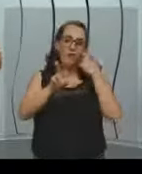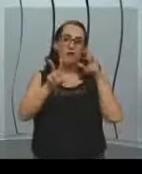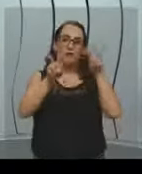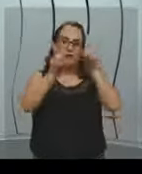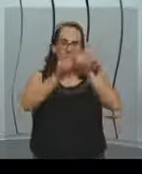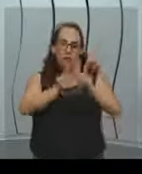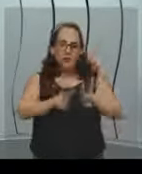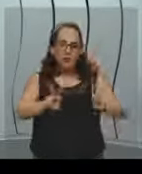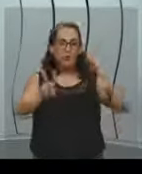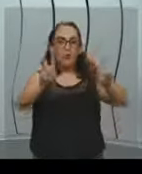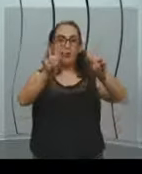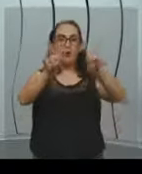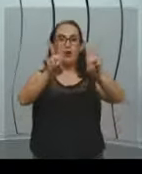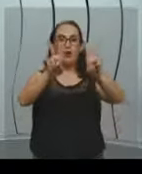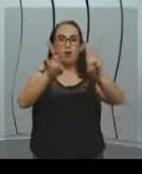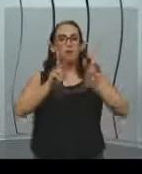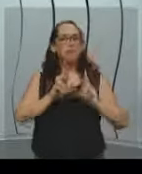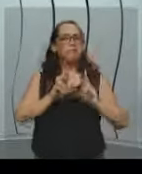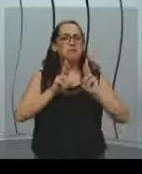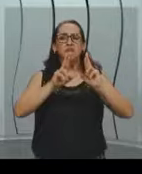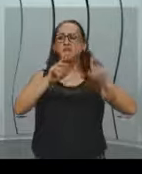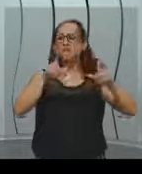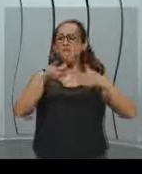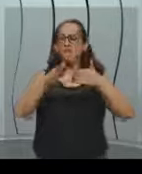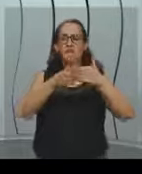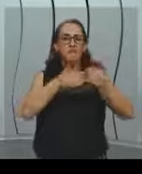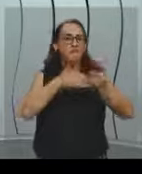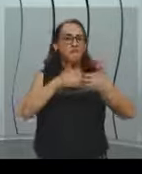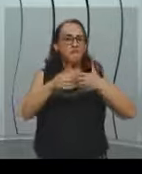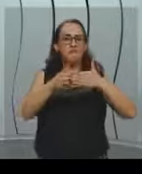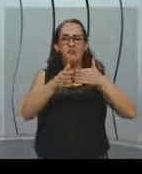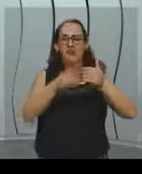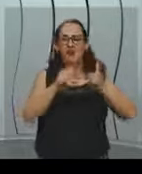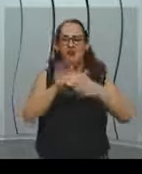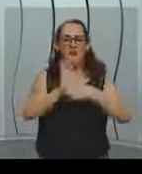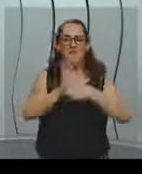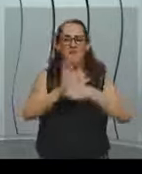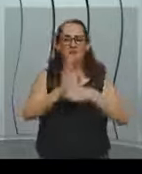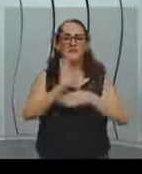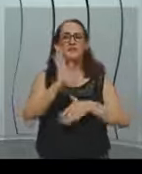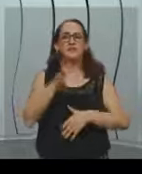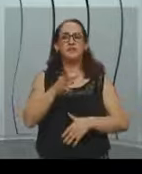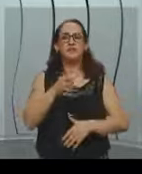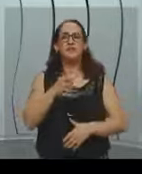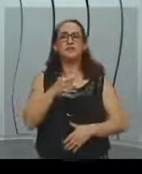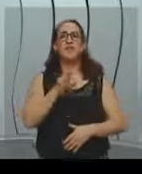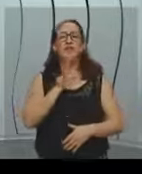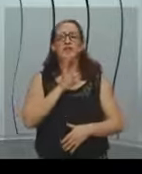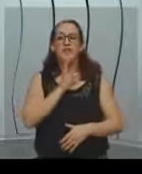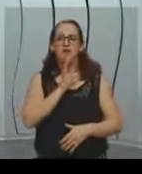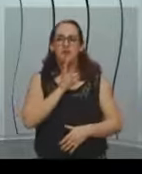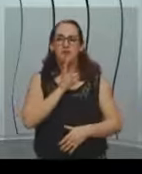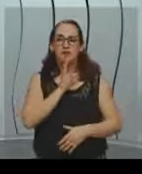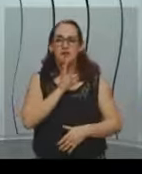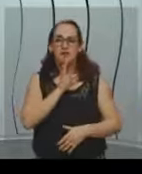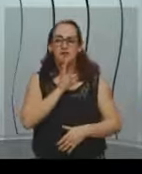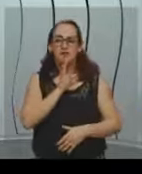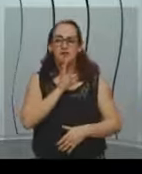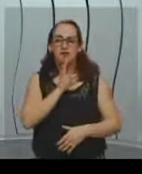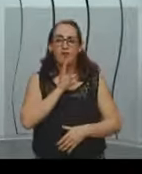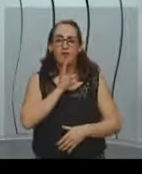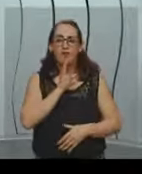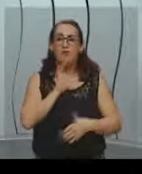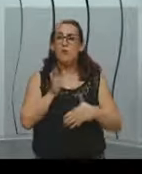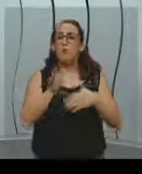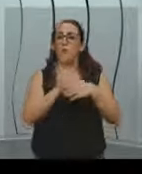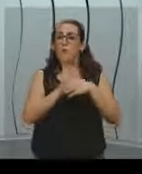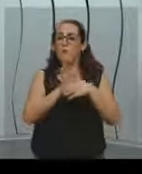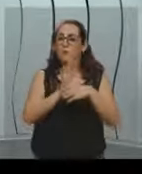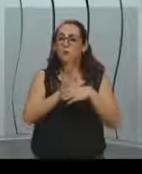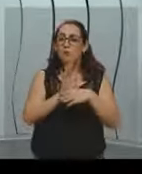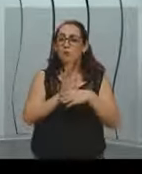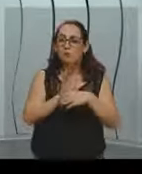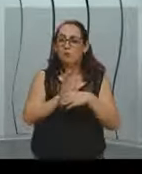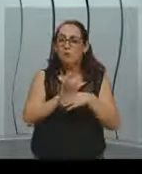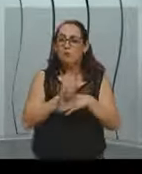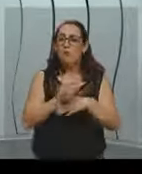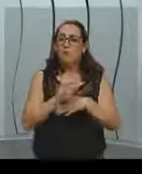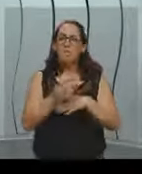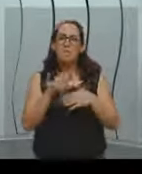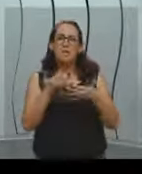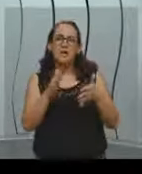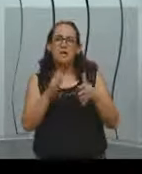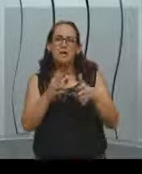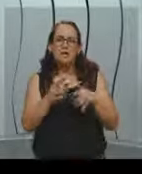de qualquer filme que nós conhecemos. Ele concorreu ao Oscar, é um filme com 1 hora e